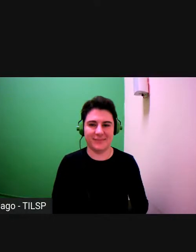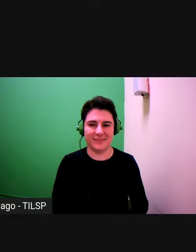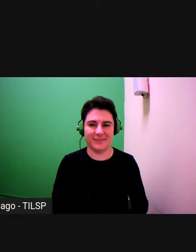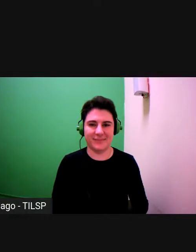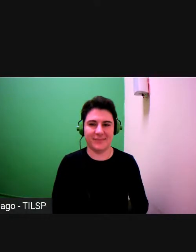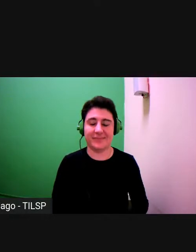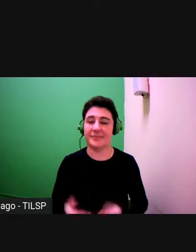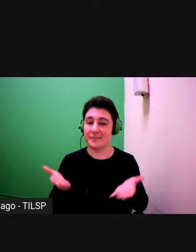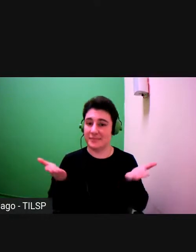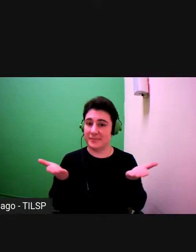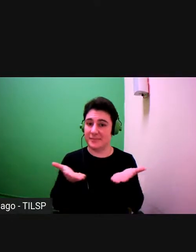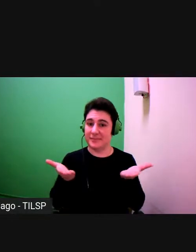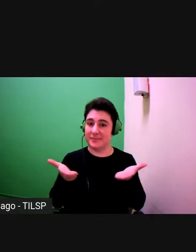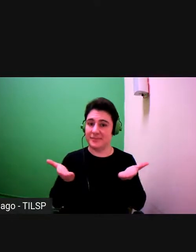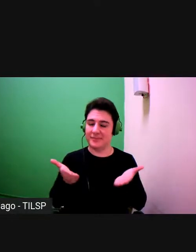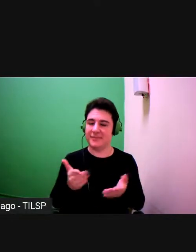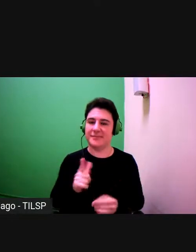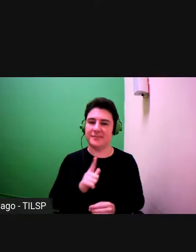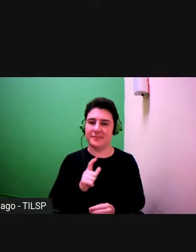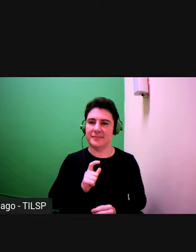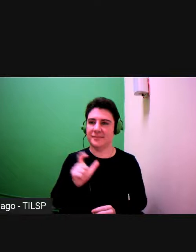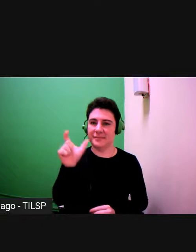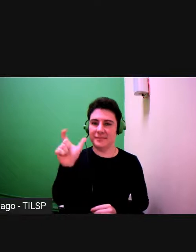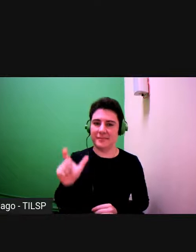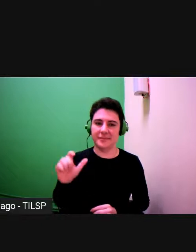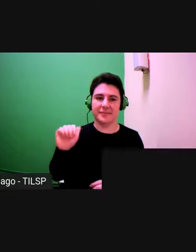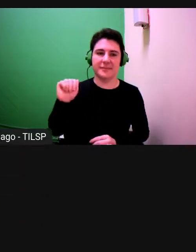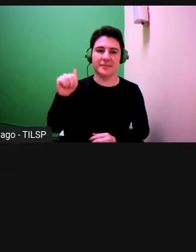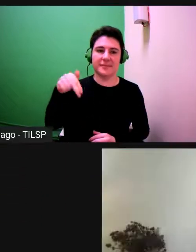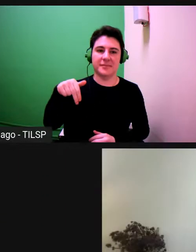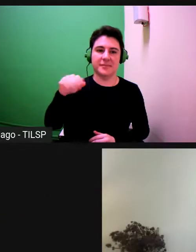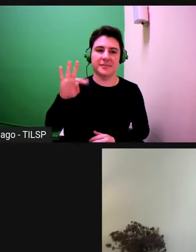Agora vamos convidar então a Antônia, né, para entrar.